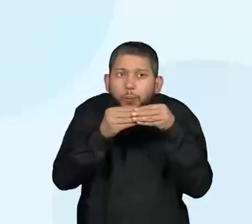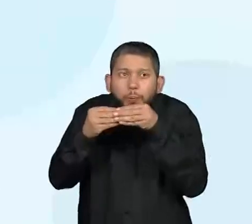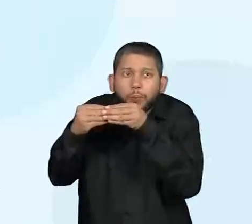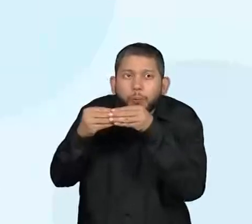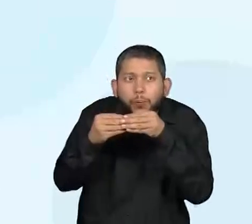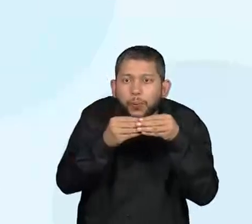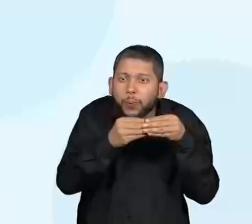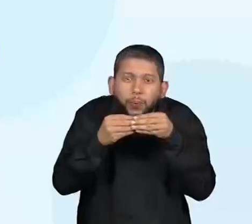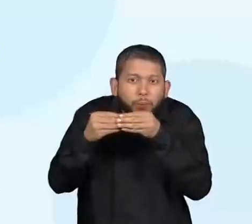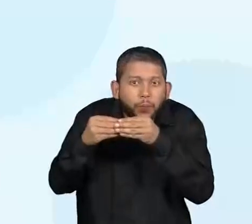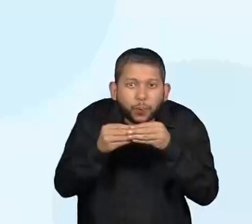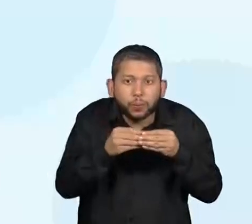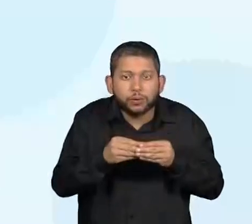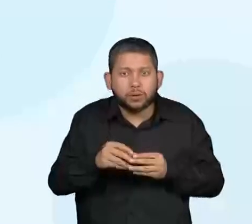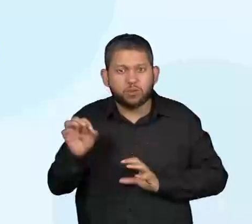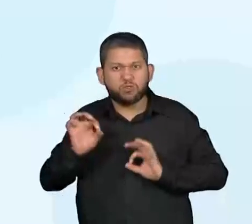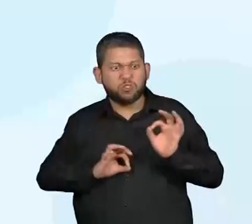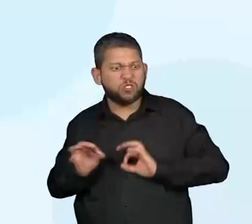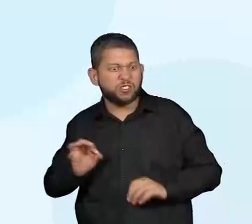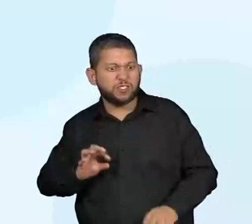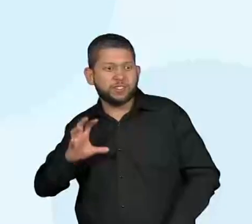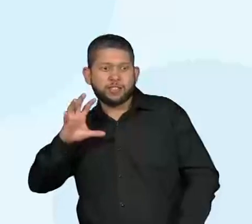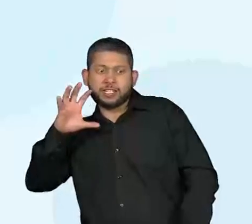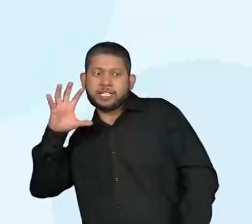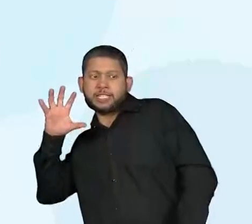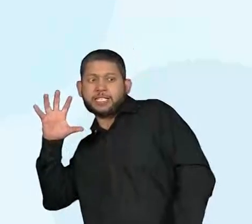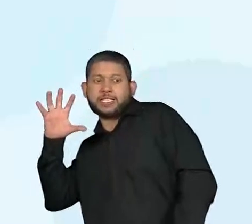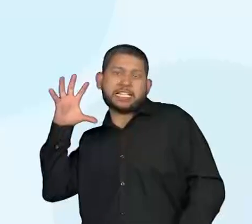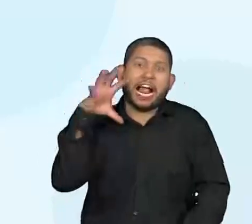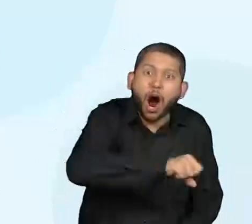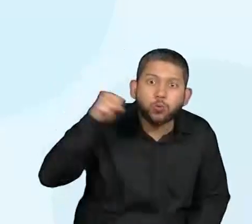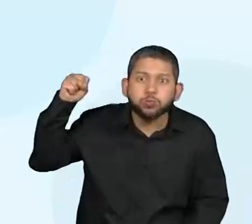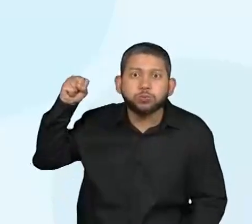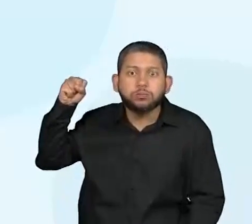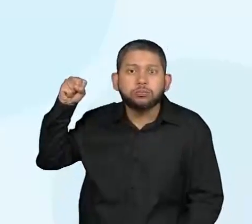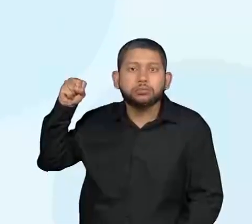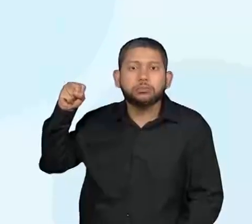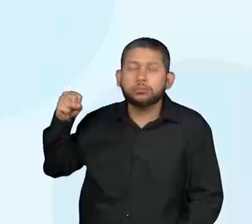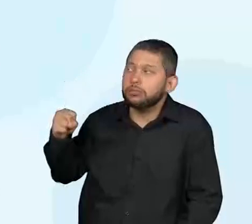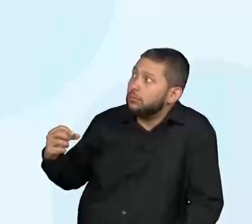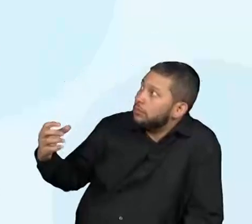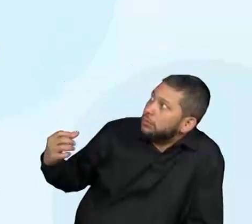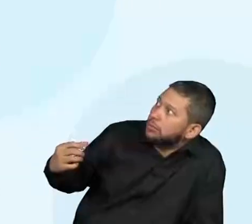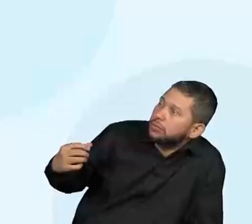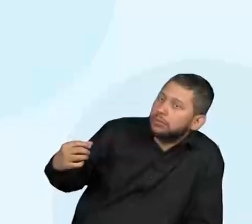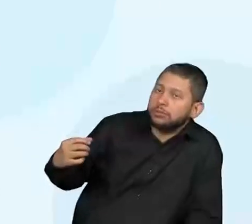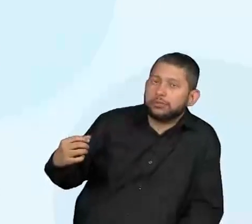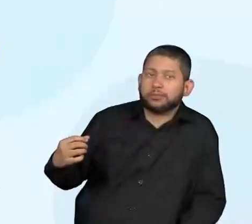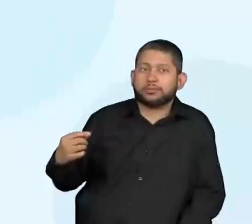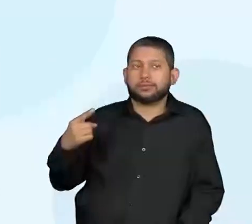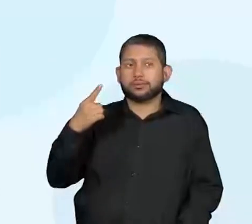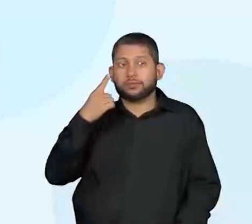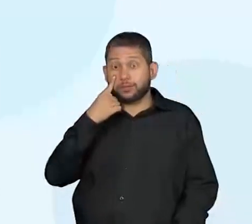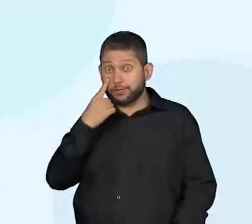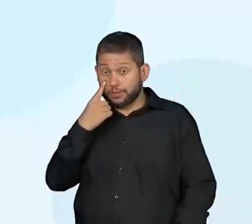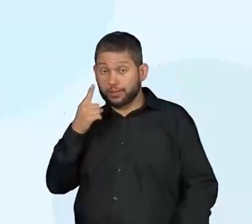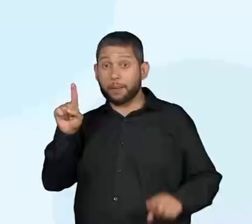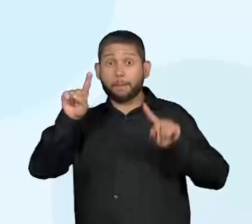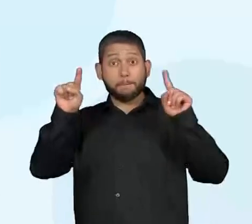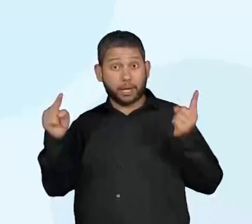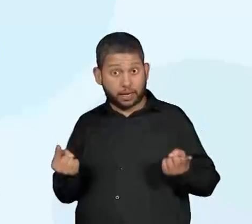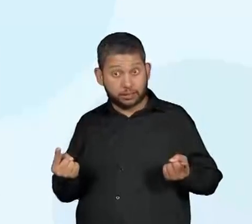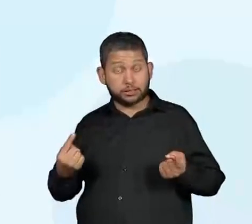dá um bote para pegá-lo. Muito bem. Está entre parentes. Eu sei que é uma ação.